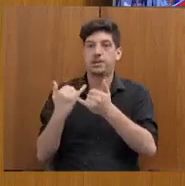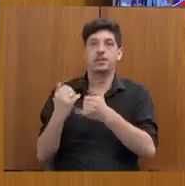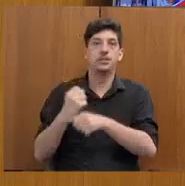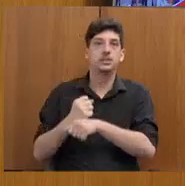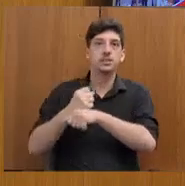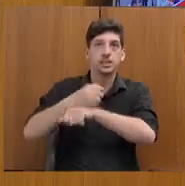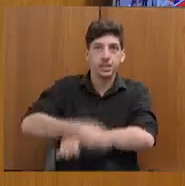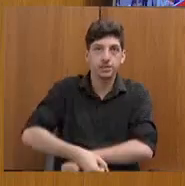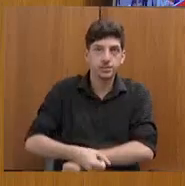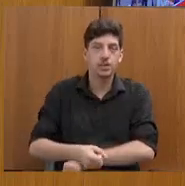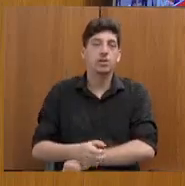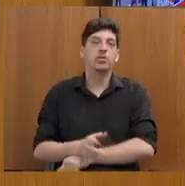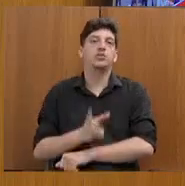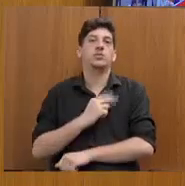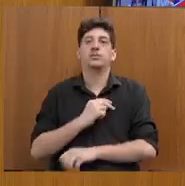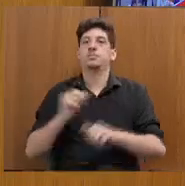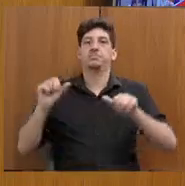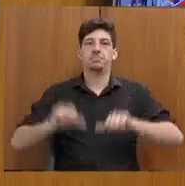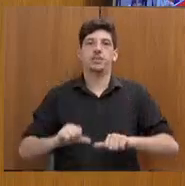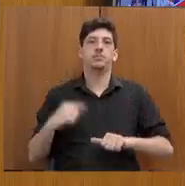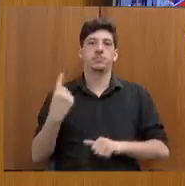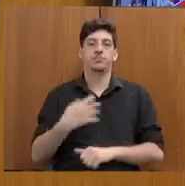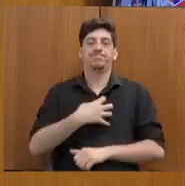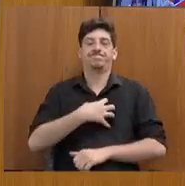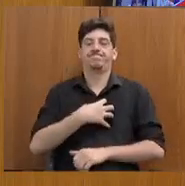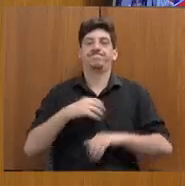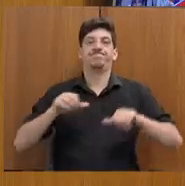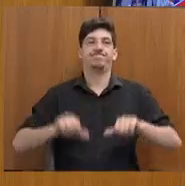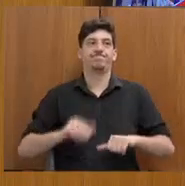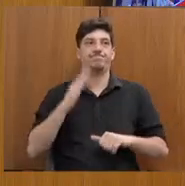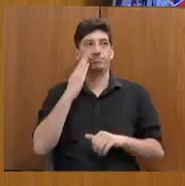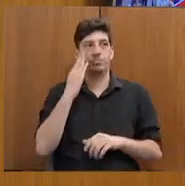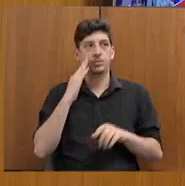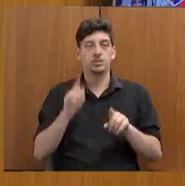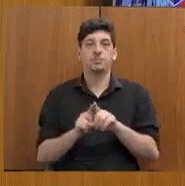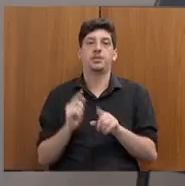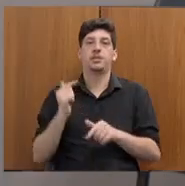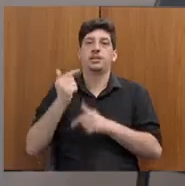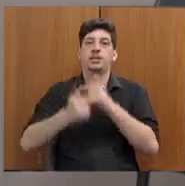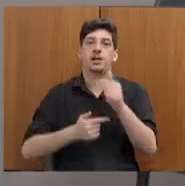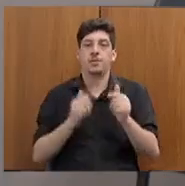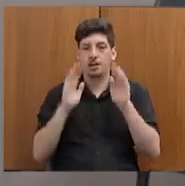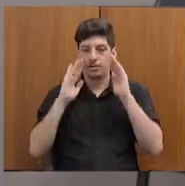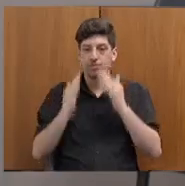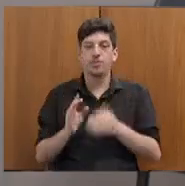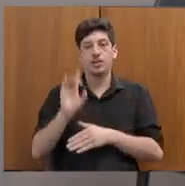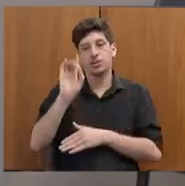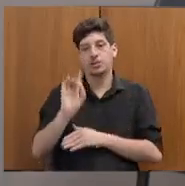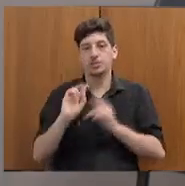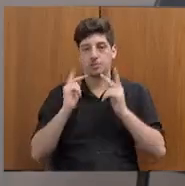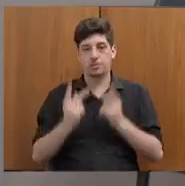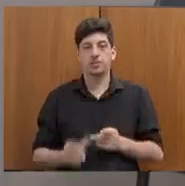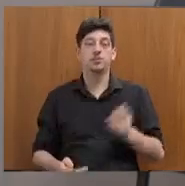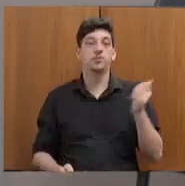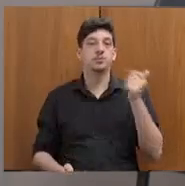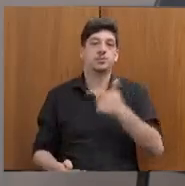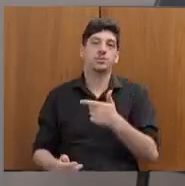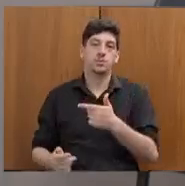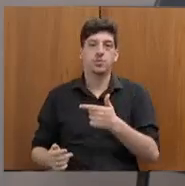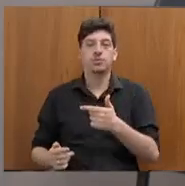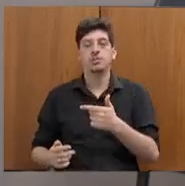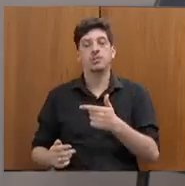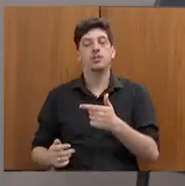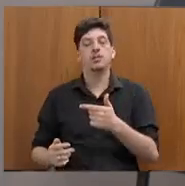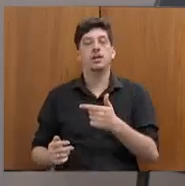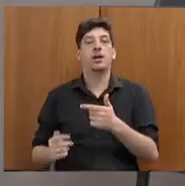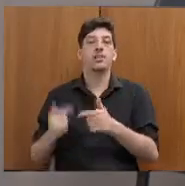isso é muito caro, e isso, além de tudo, a gente trabalha isso muito mais em direitos humanos do que com um trabalho, porque isso é